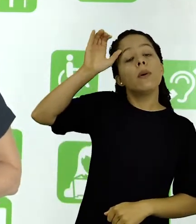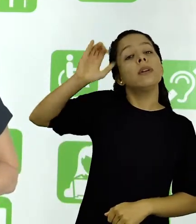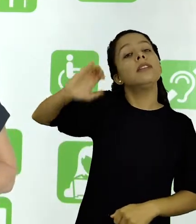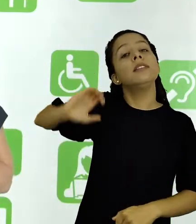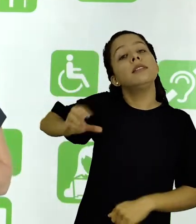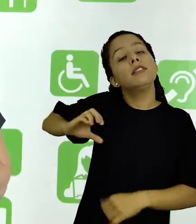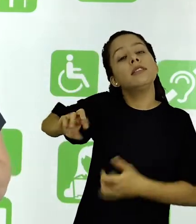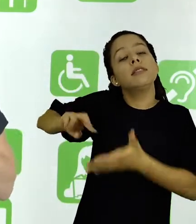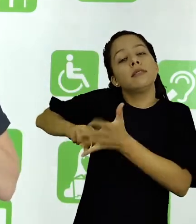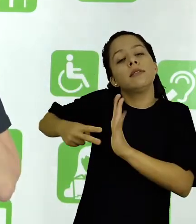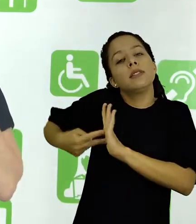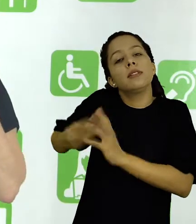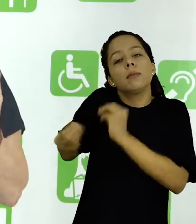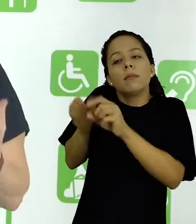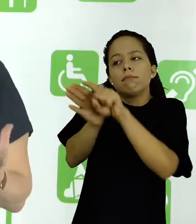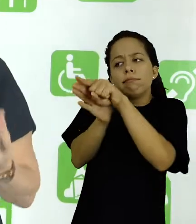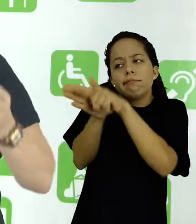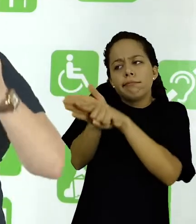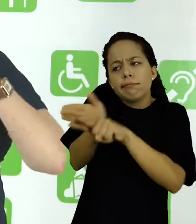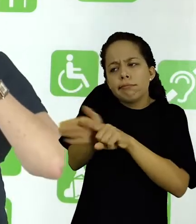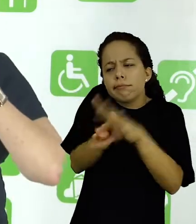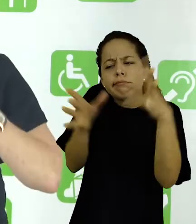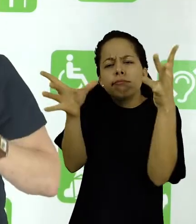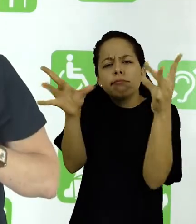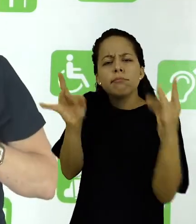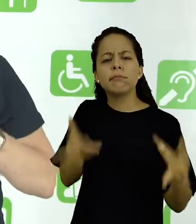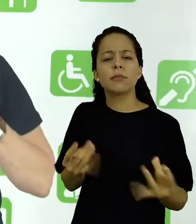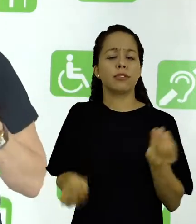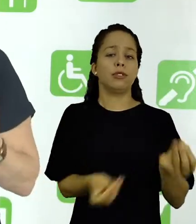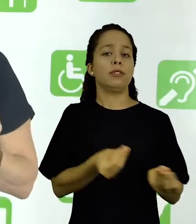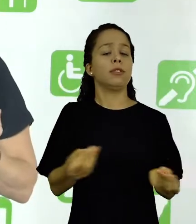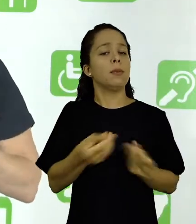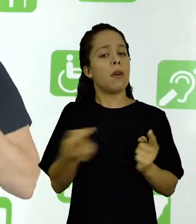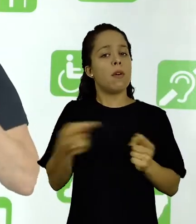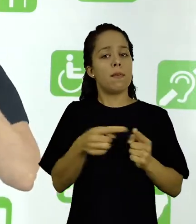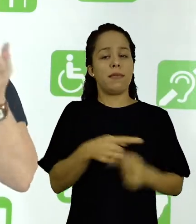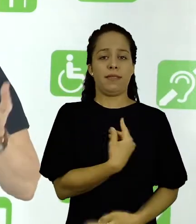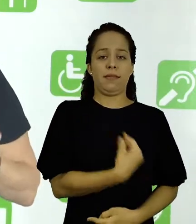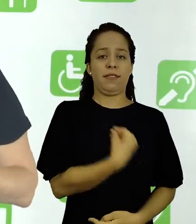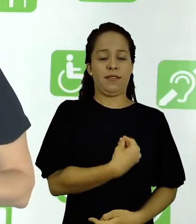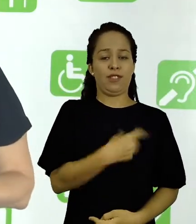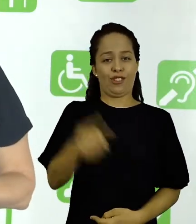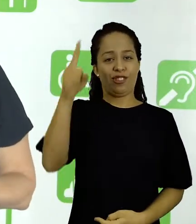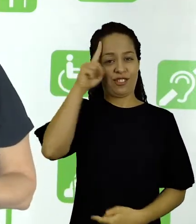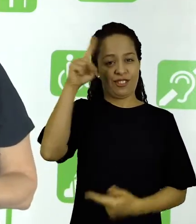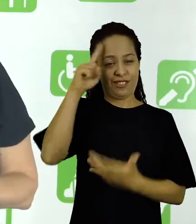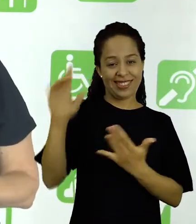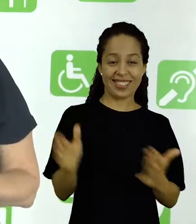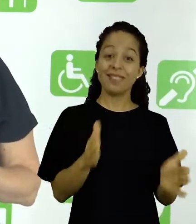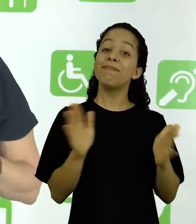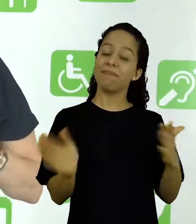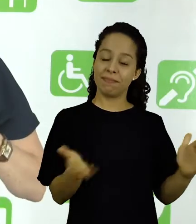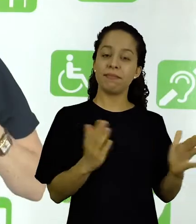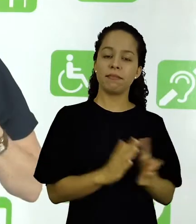científico está relacionado à investigação sistematizada de algum fato da realidade.